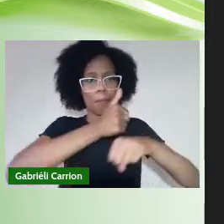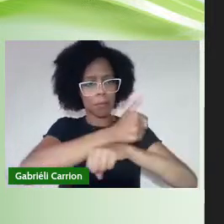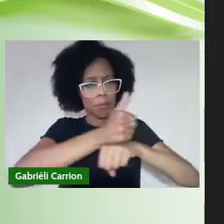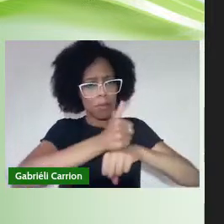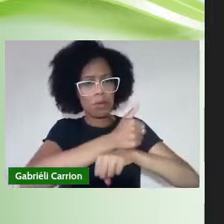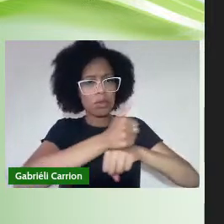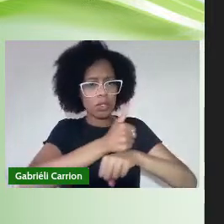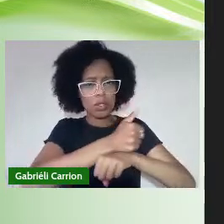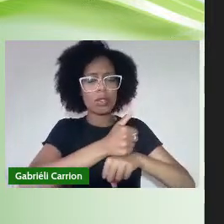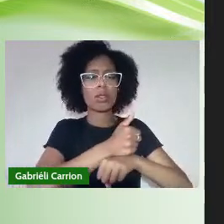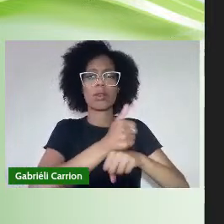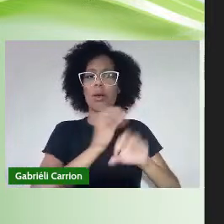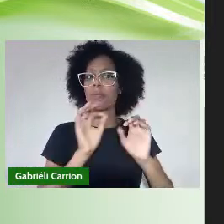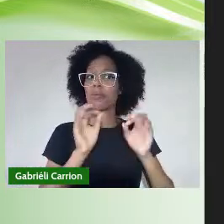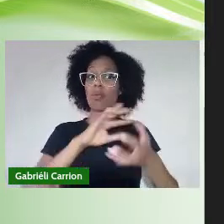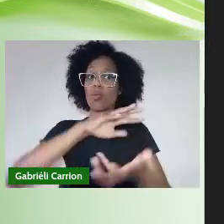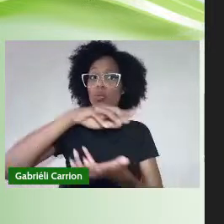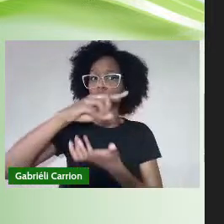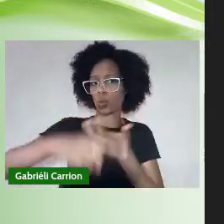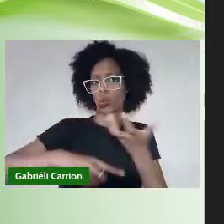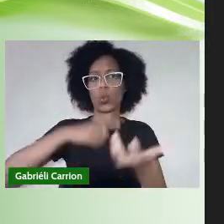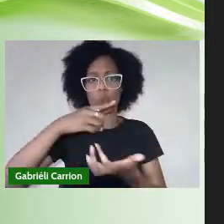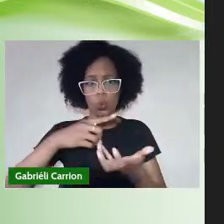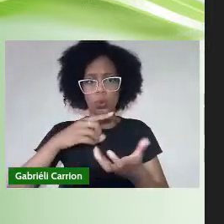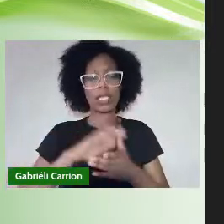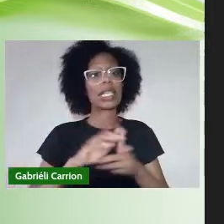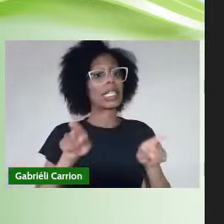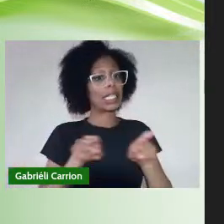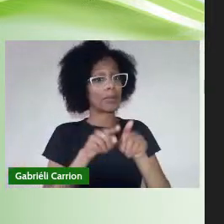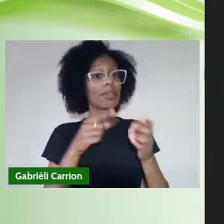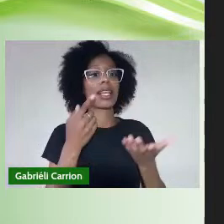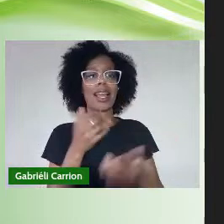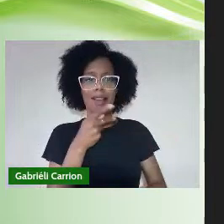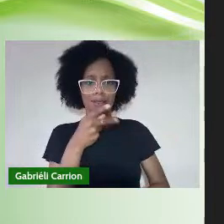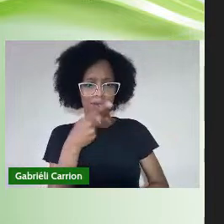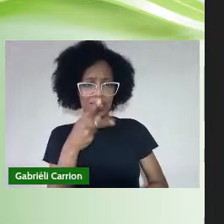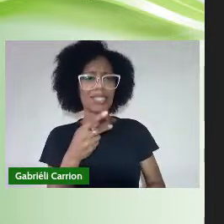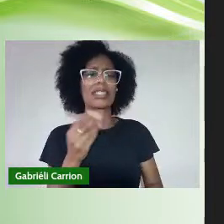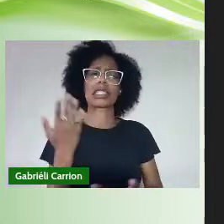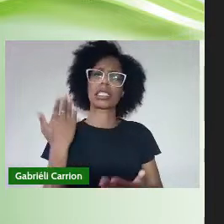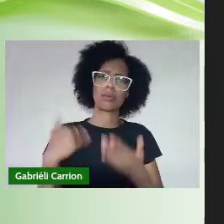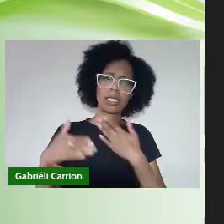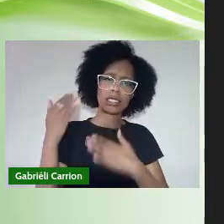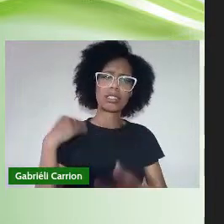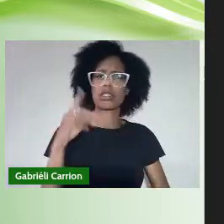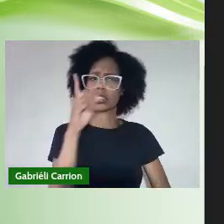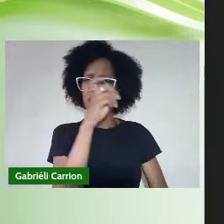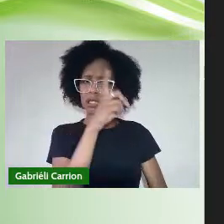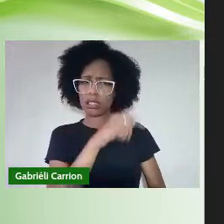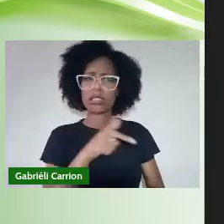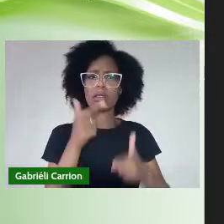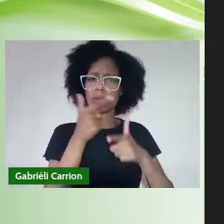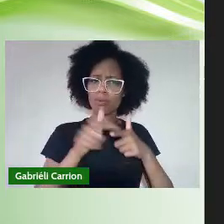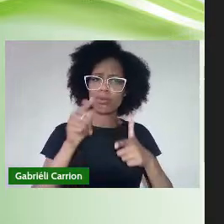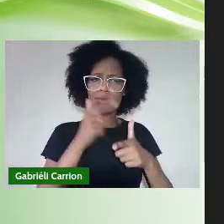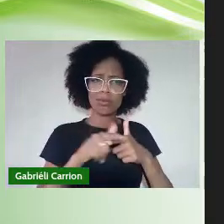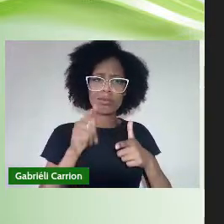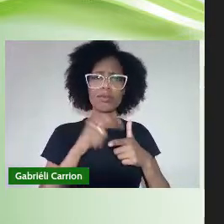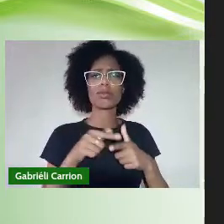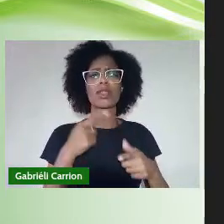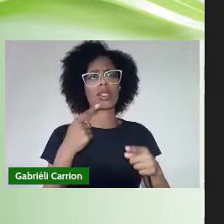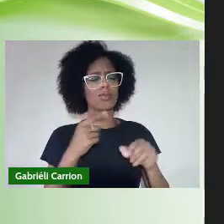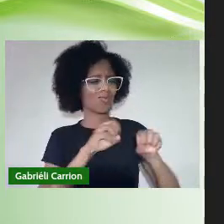Cumpre lembrar Que passamos Por períodos Sombrios E de descréditos Em relação Ao papel Da educação E sua